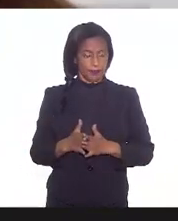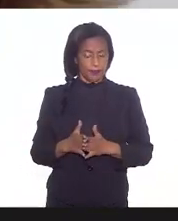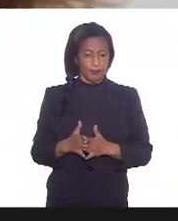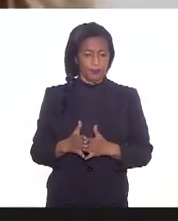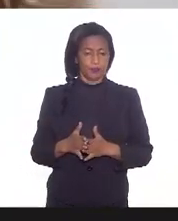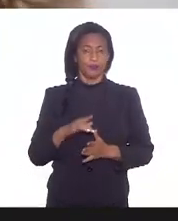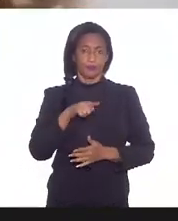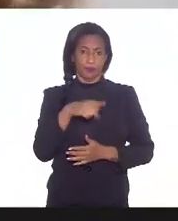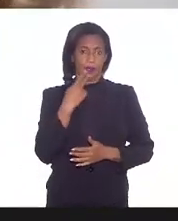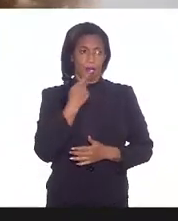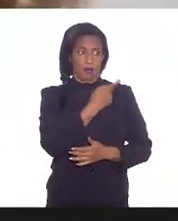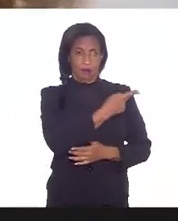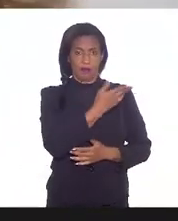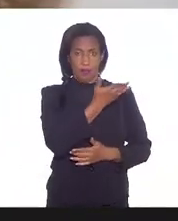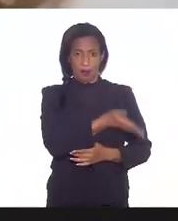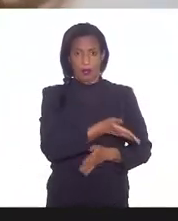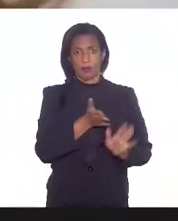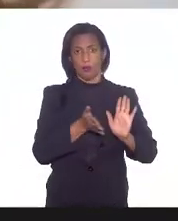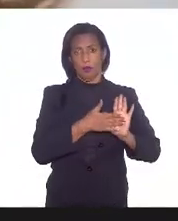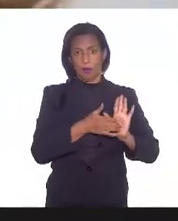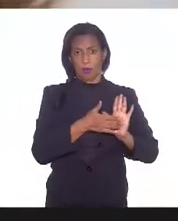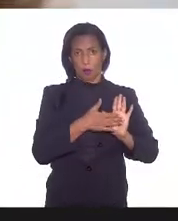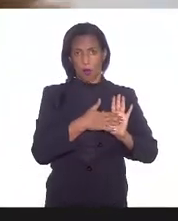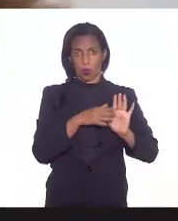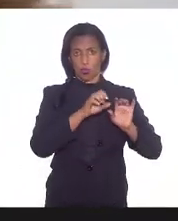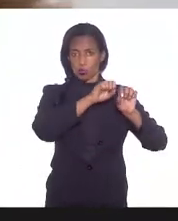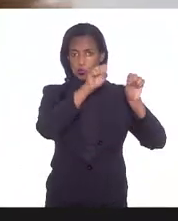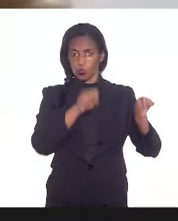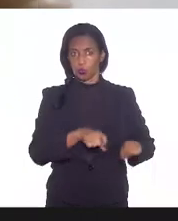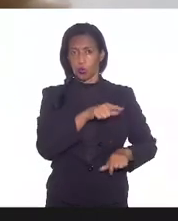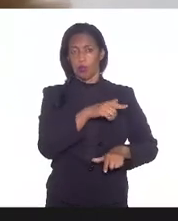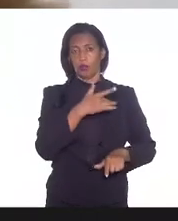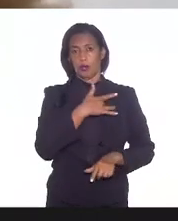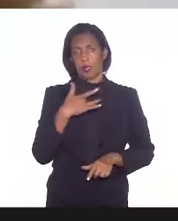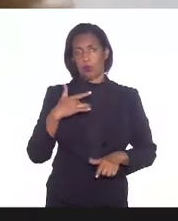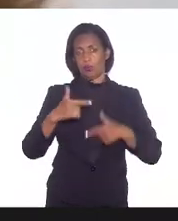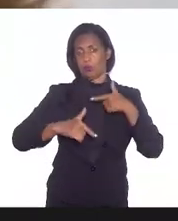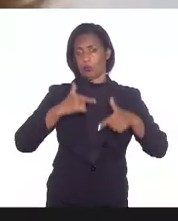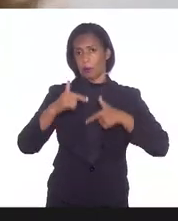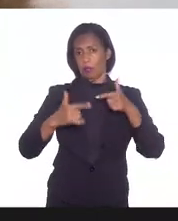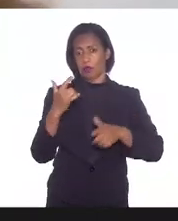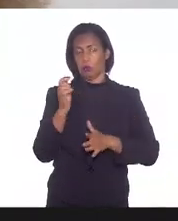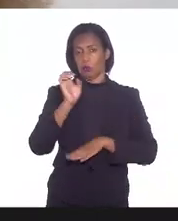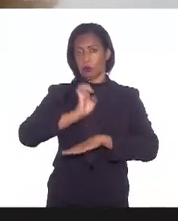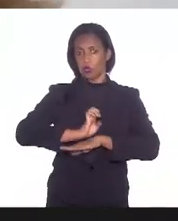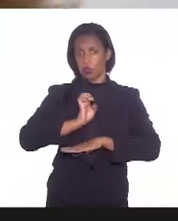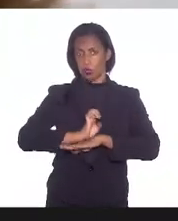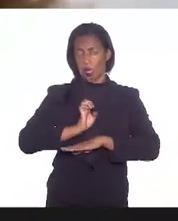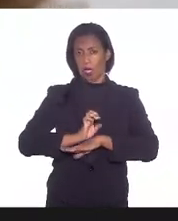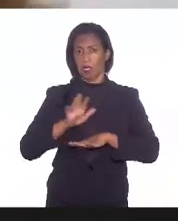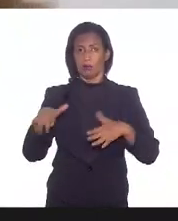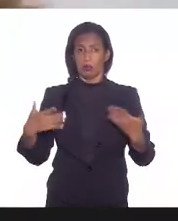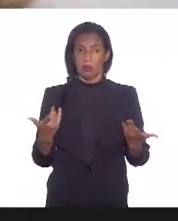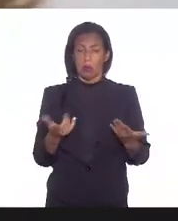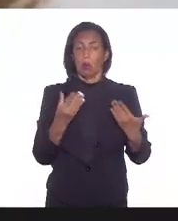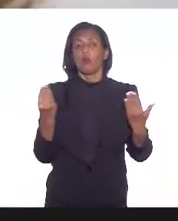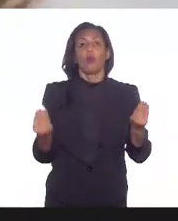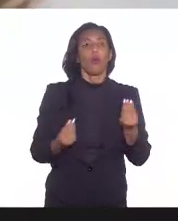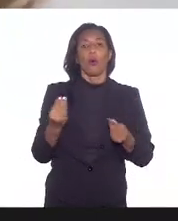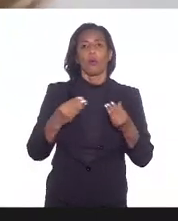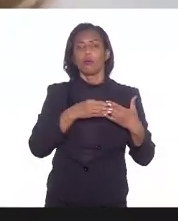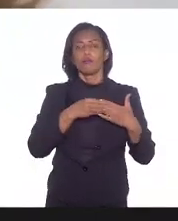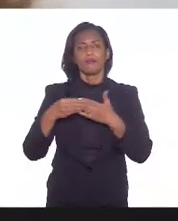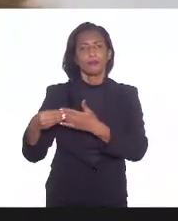ela vai falar sobre as propostas de estruturação da saúde do trabalhador no Estado e como isso está sendo conduzido.